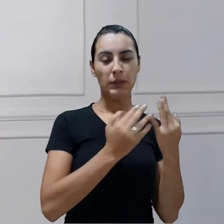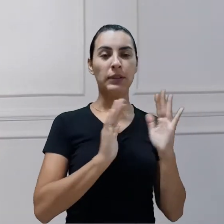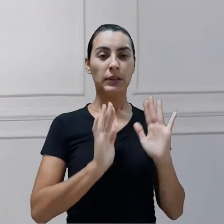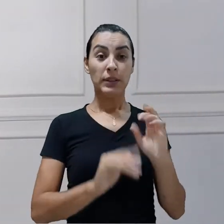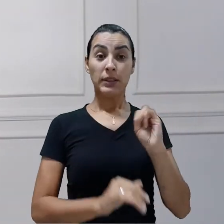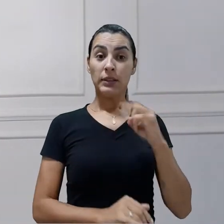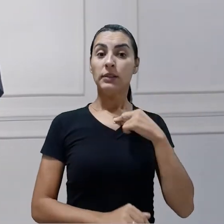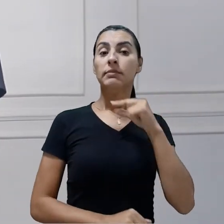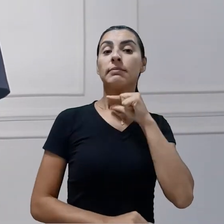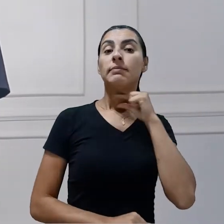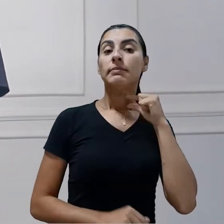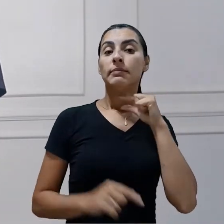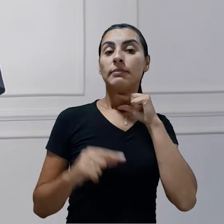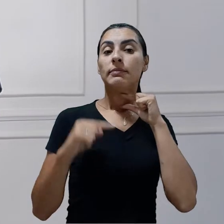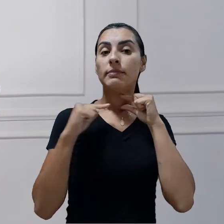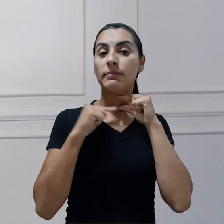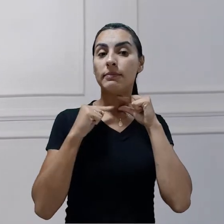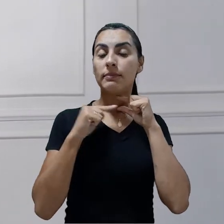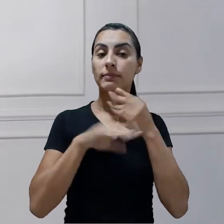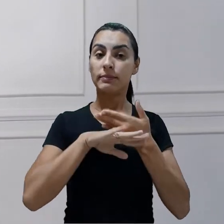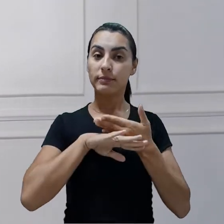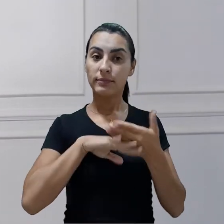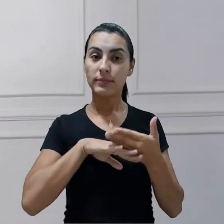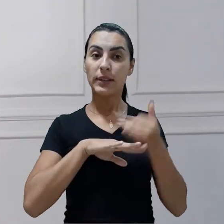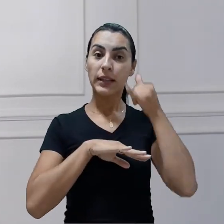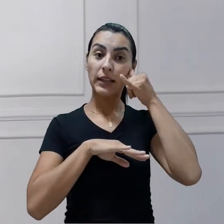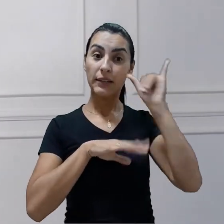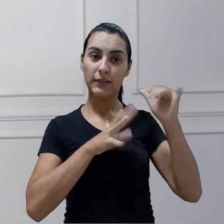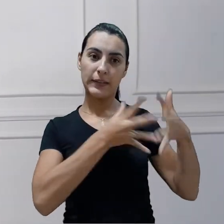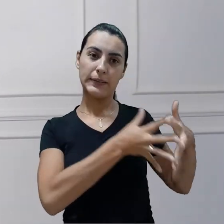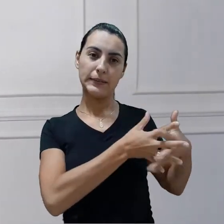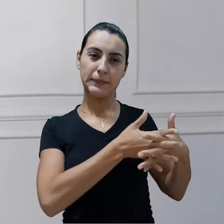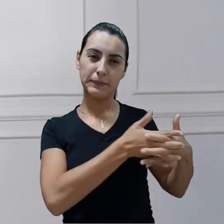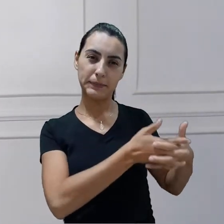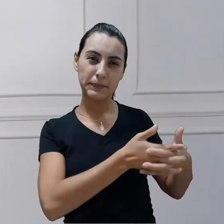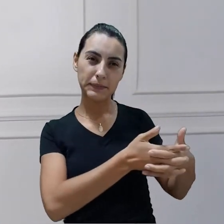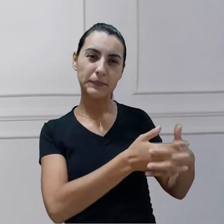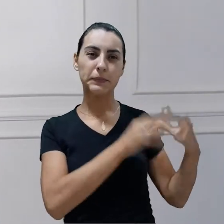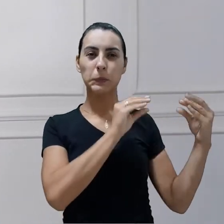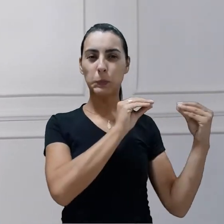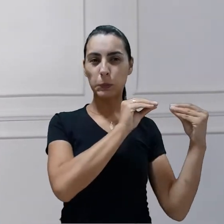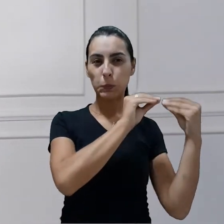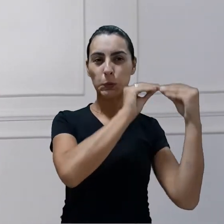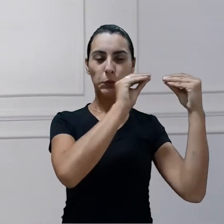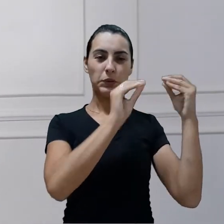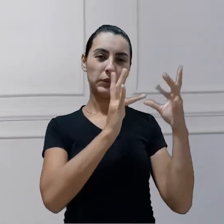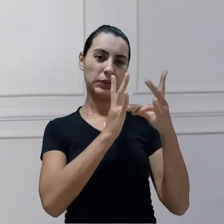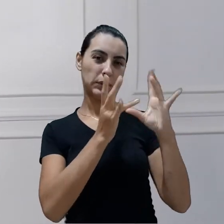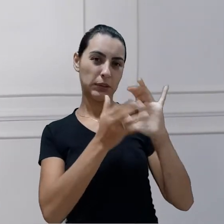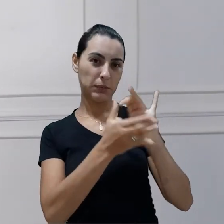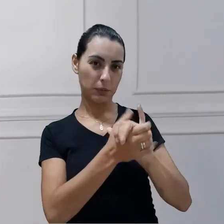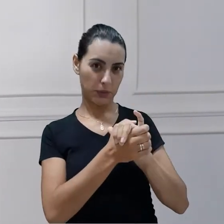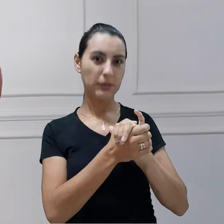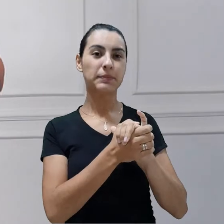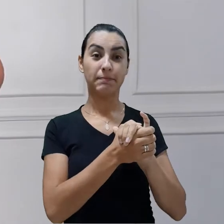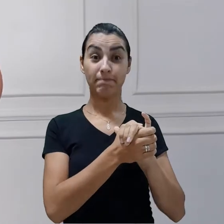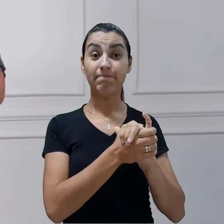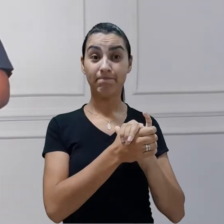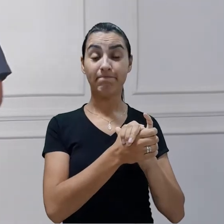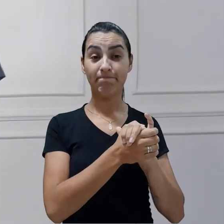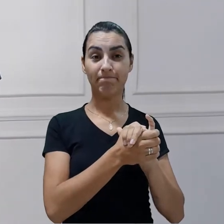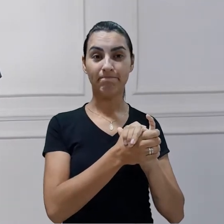usar o clérgima, evitar de ficar com as mãos dadas ou de dar um beijo em sua esposa, em minha esposa no caso,